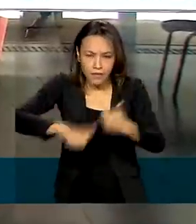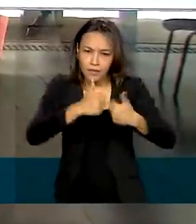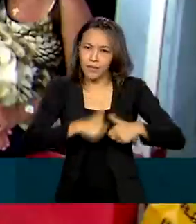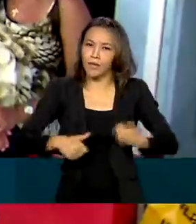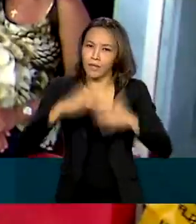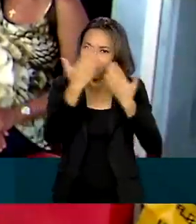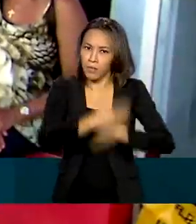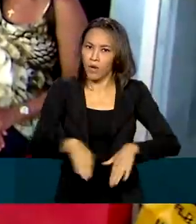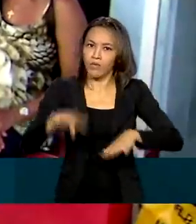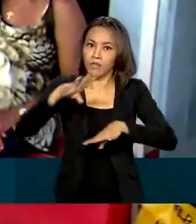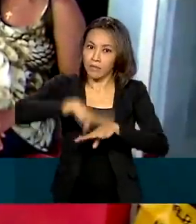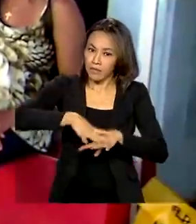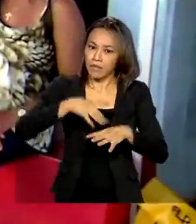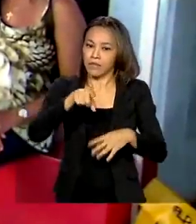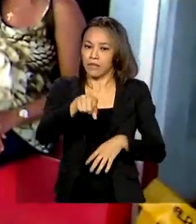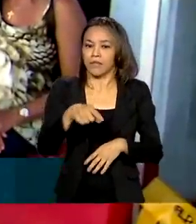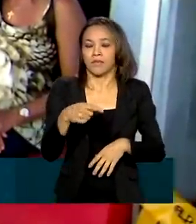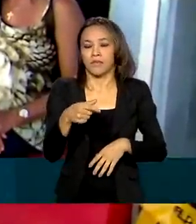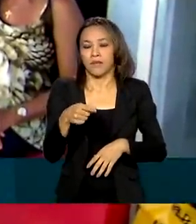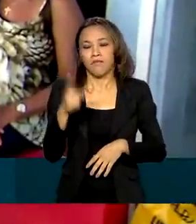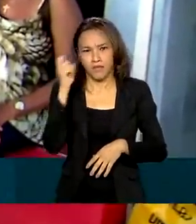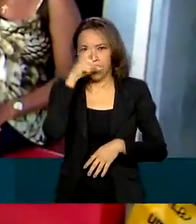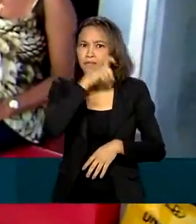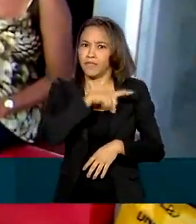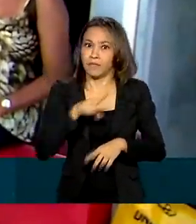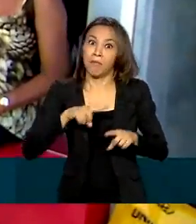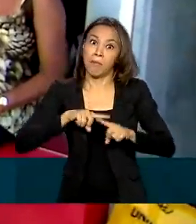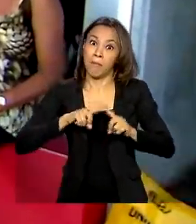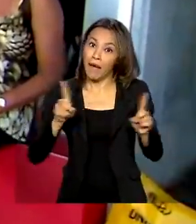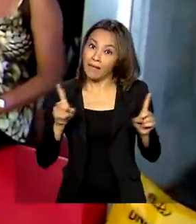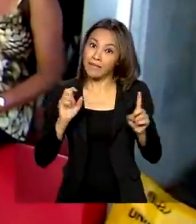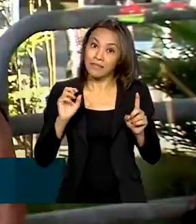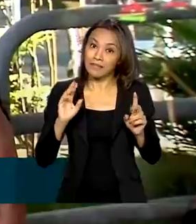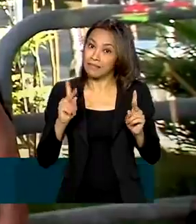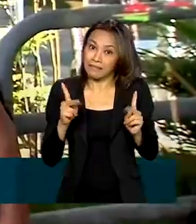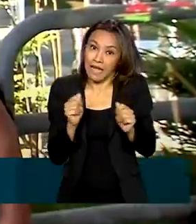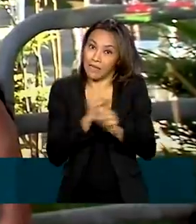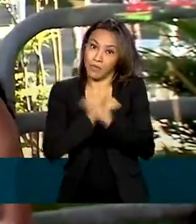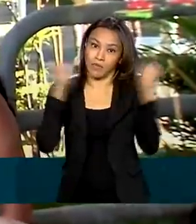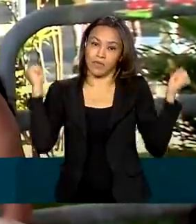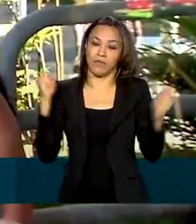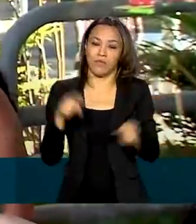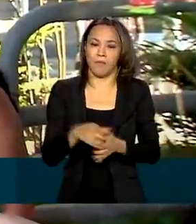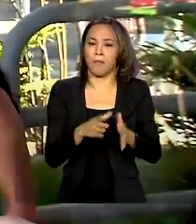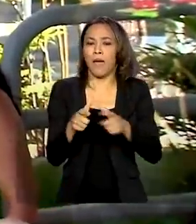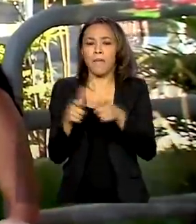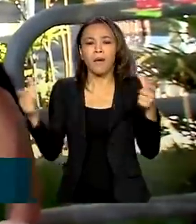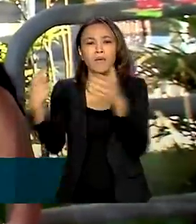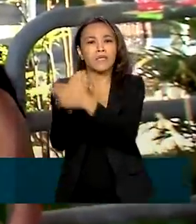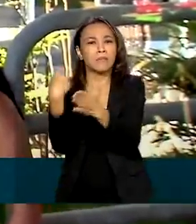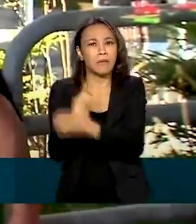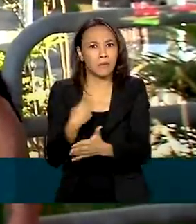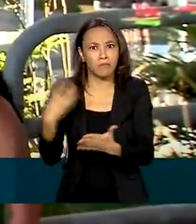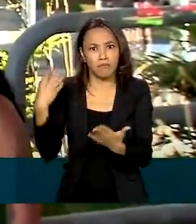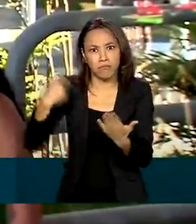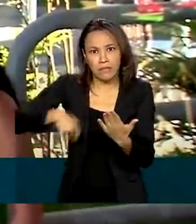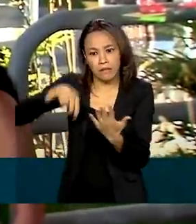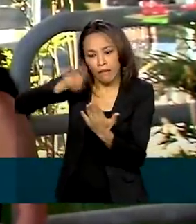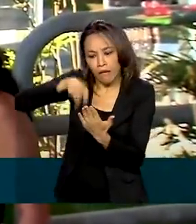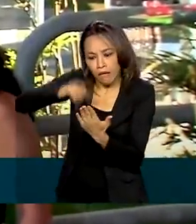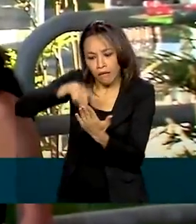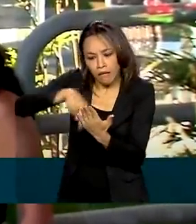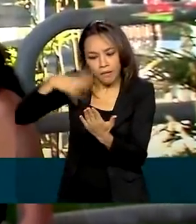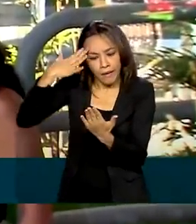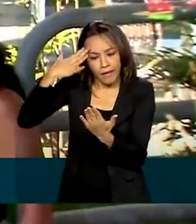do Enem. A prova estava um pouco difícil, mas nada impossível, dava para fazer tranquilo. A maioria das questões você tinha que ler muito para você poder